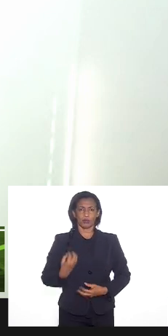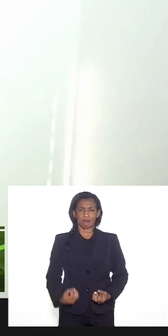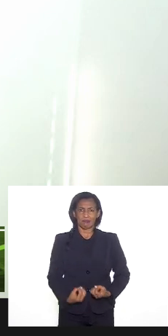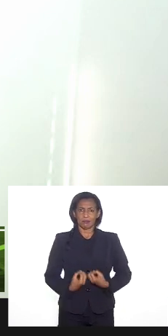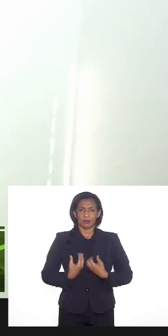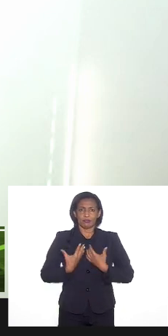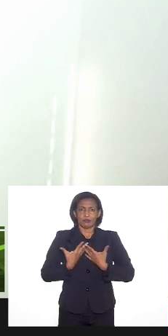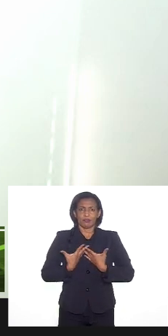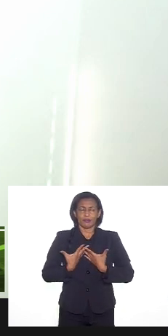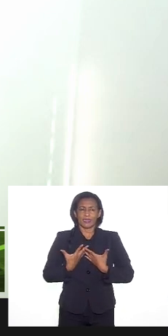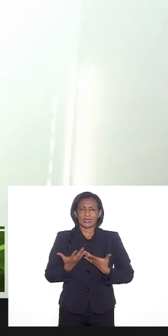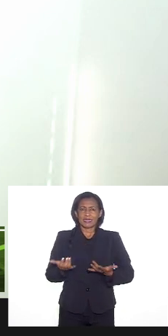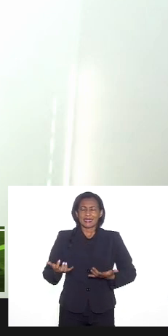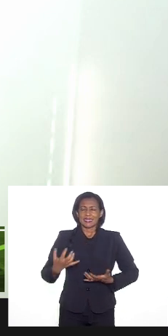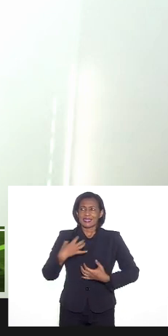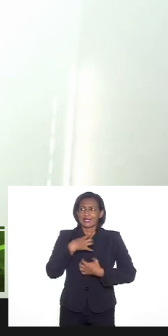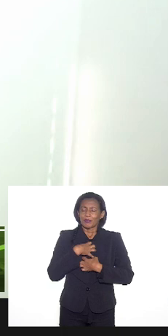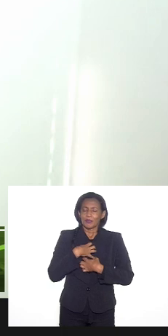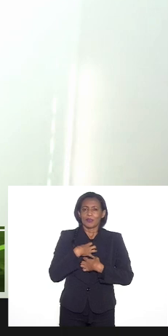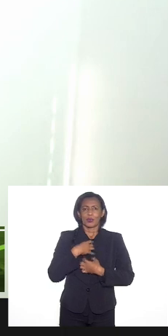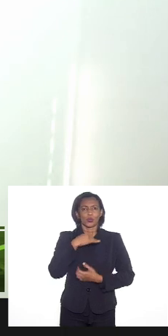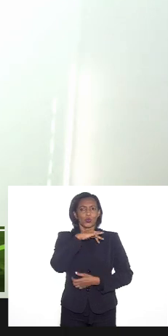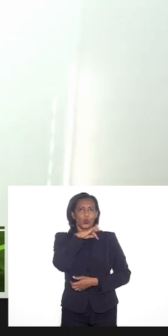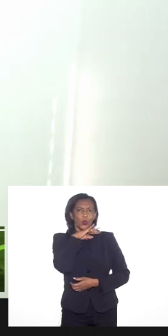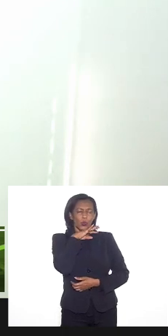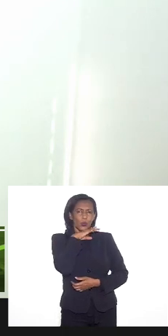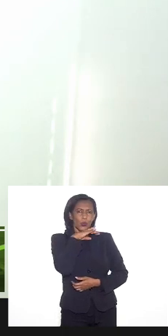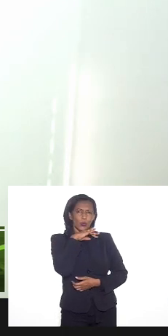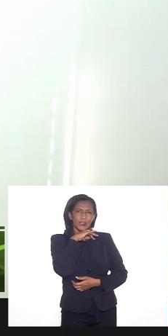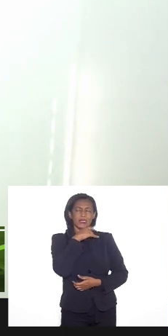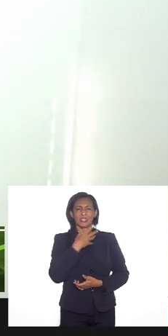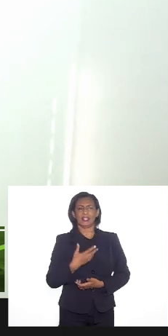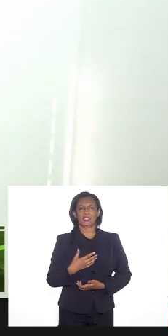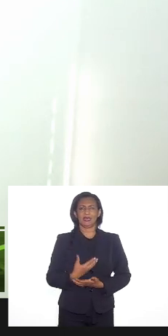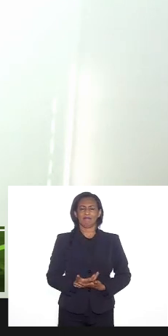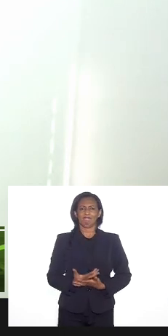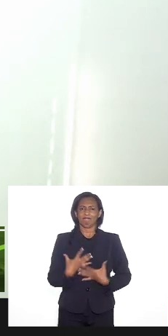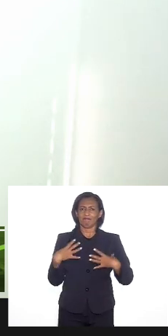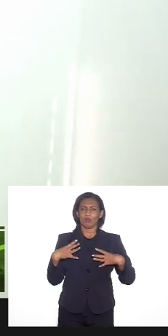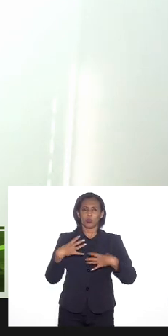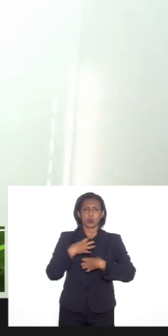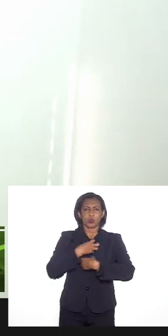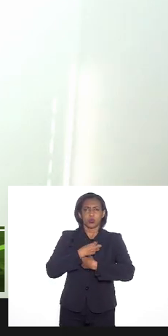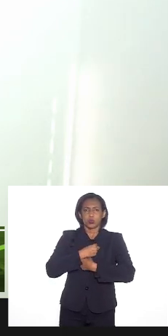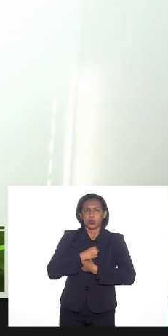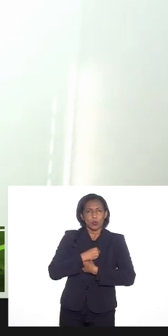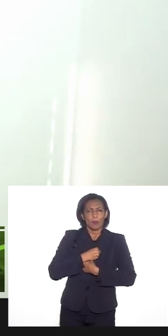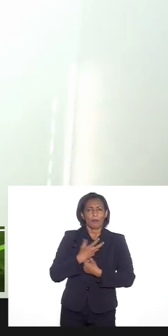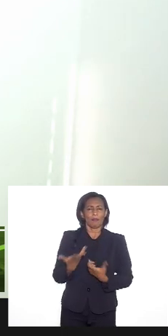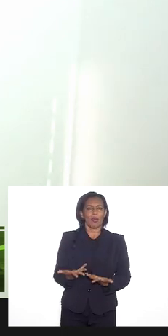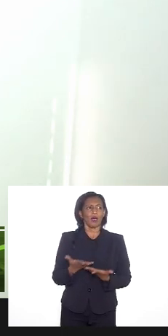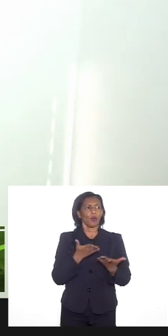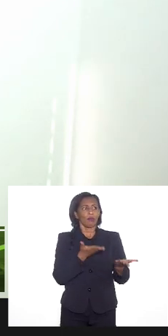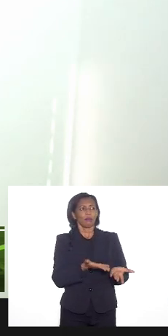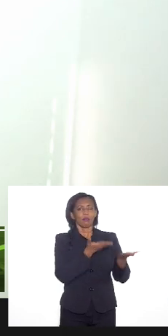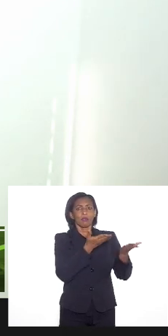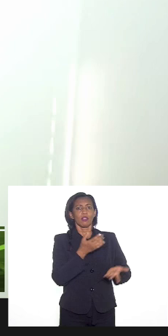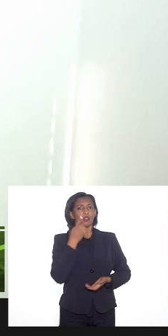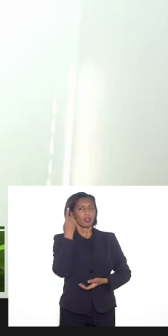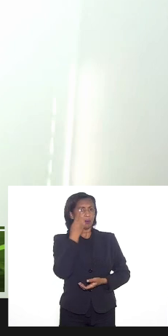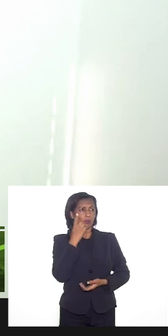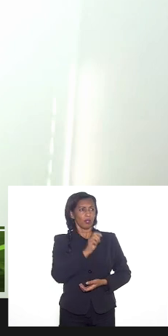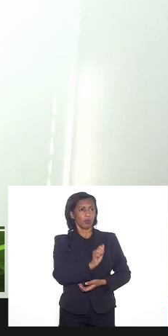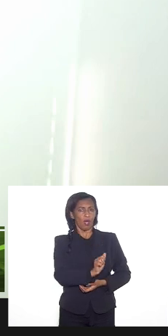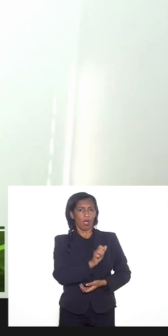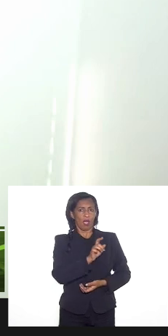feridas mágoas e até um sentimento de foi até colocado pelo deputado Átila Nunes na última